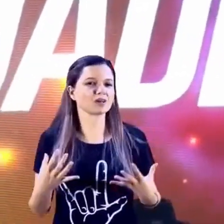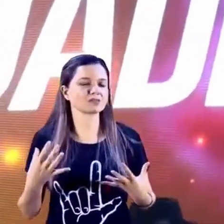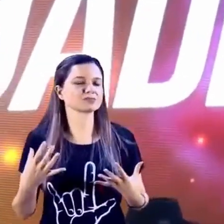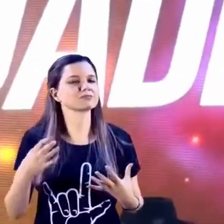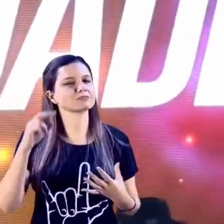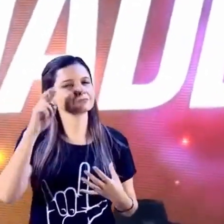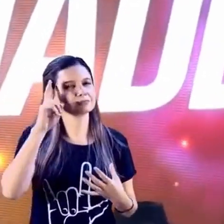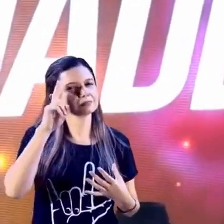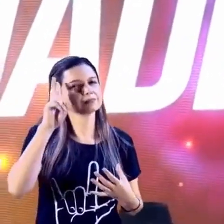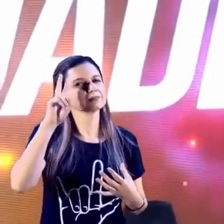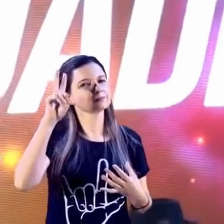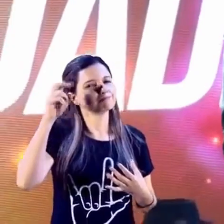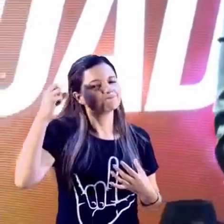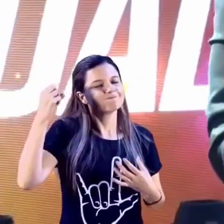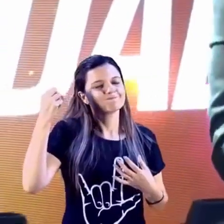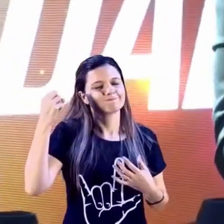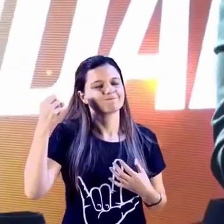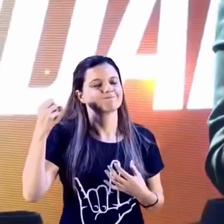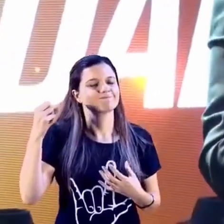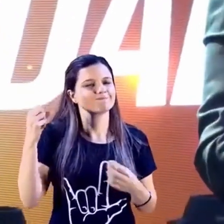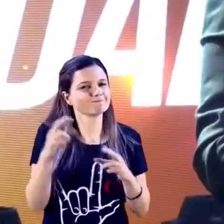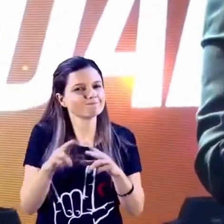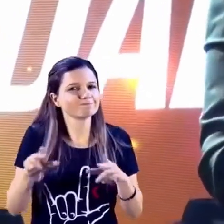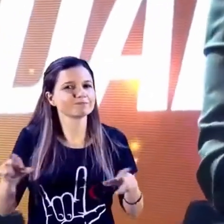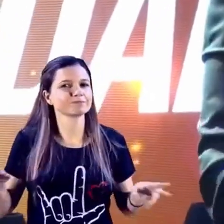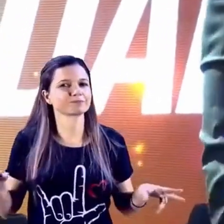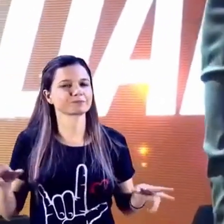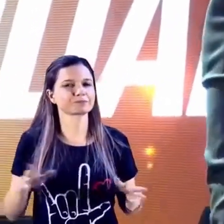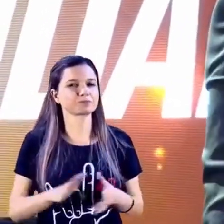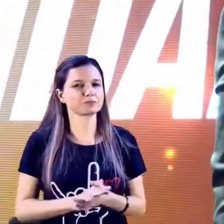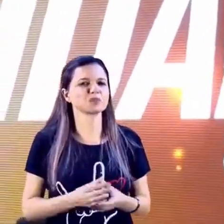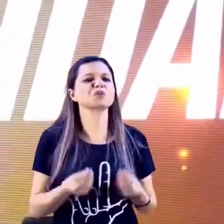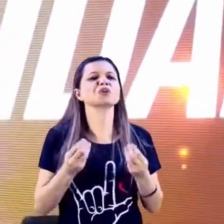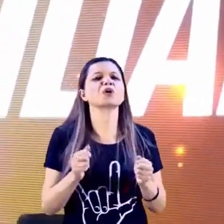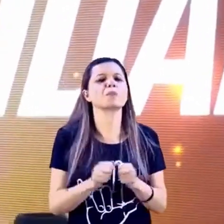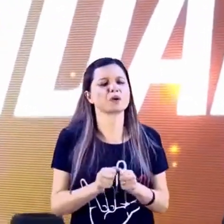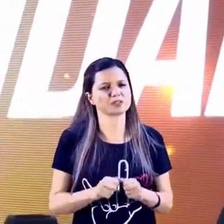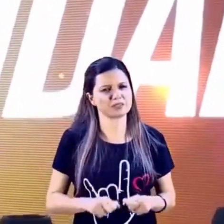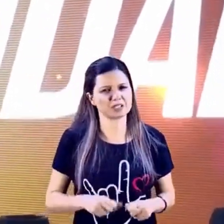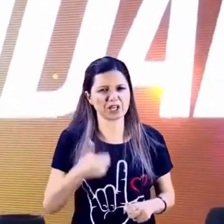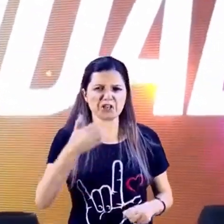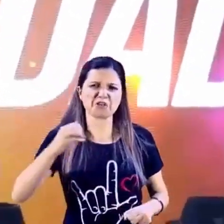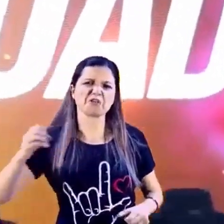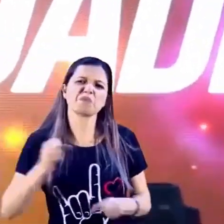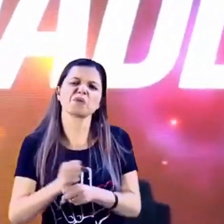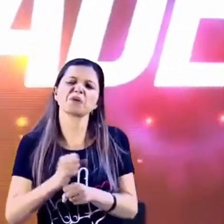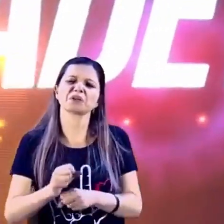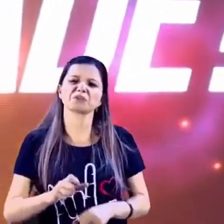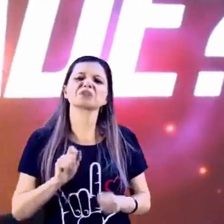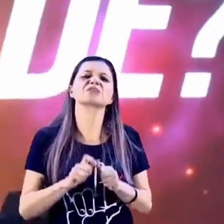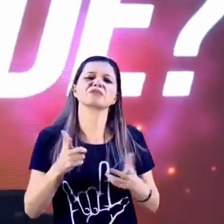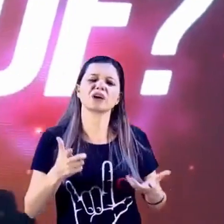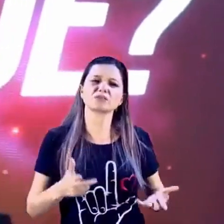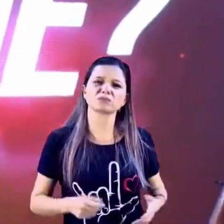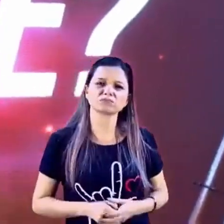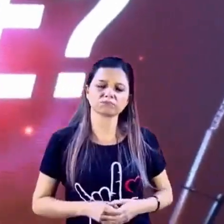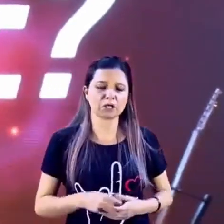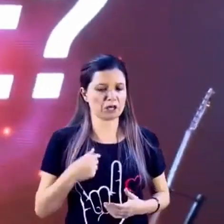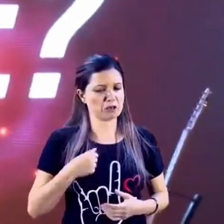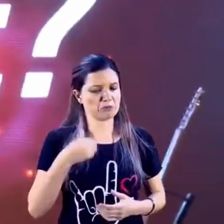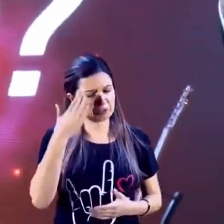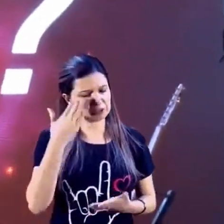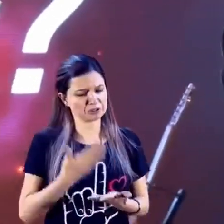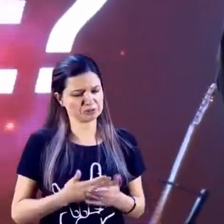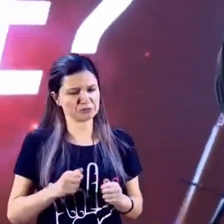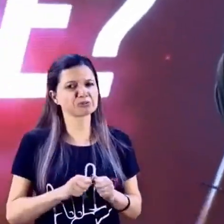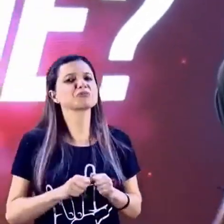anos. O que a gente pode fazer em mil anos? Será, pastor Ciro, que se eu vivesse mil anos eu conseguiria fazer tal coisa? Para